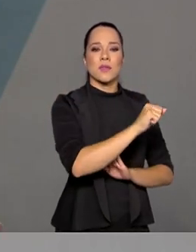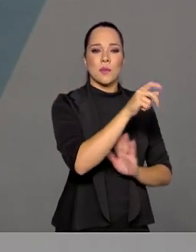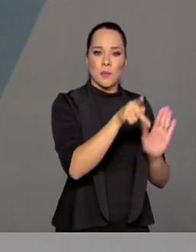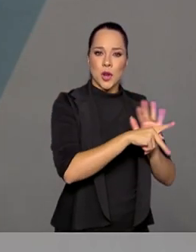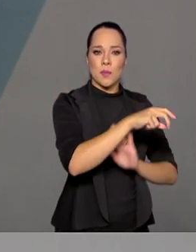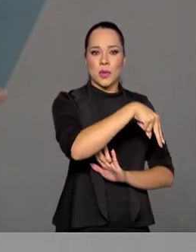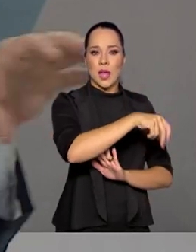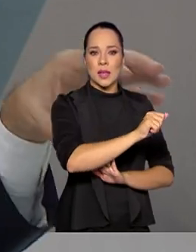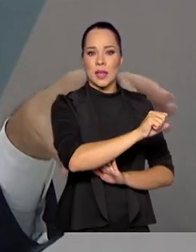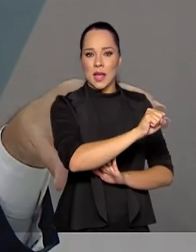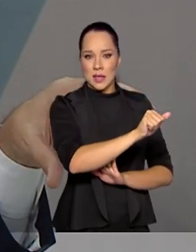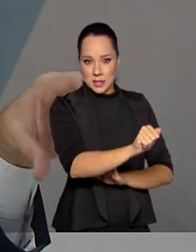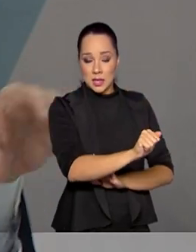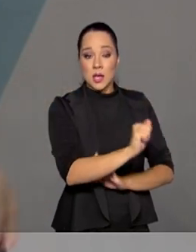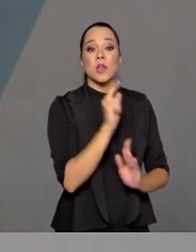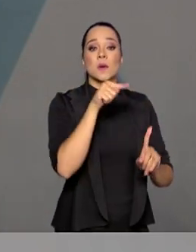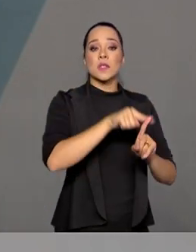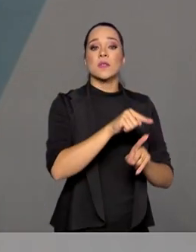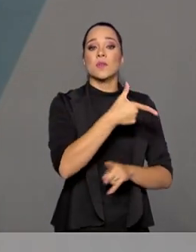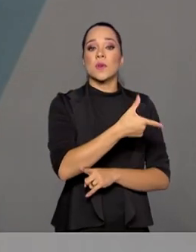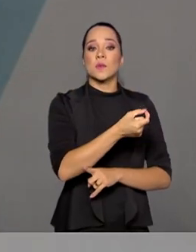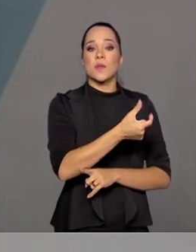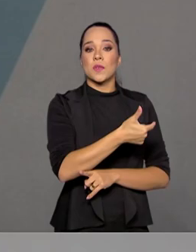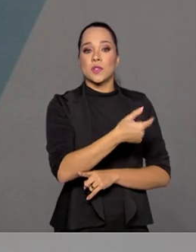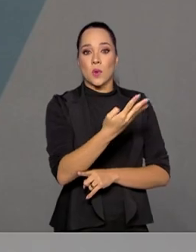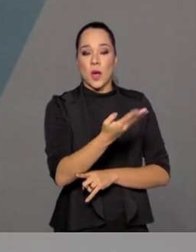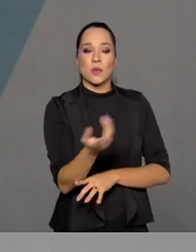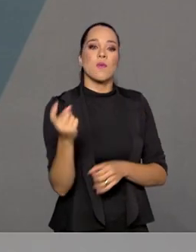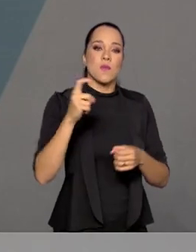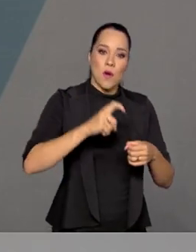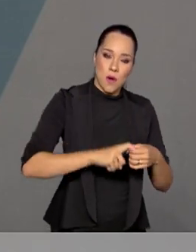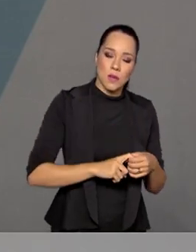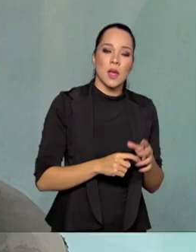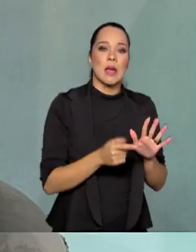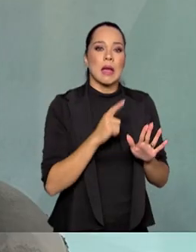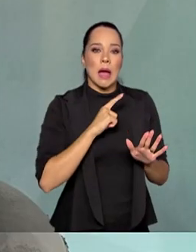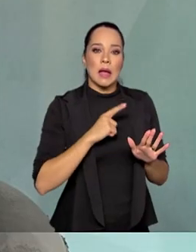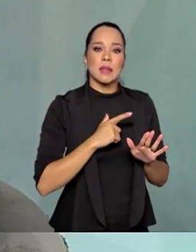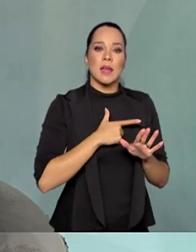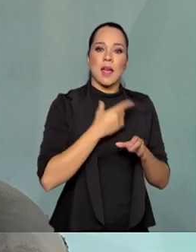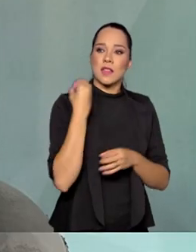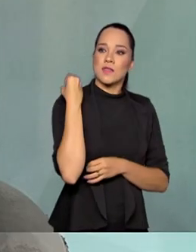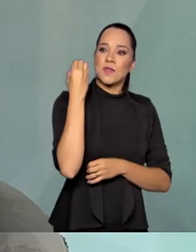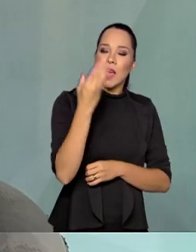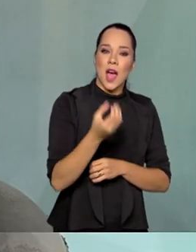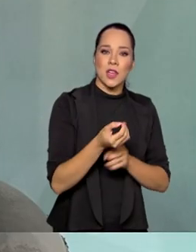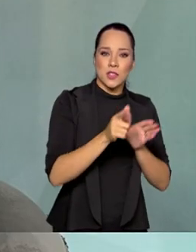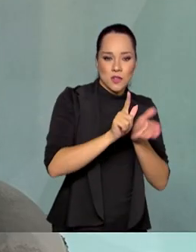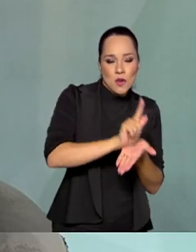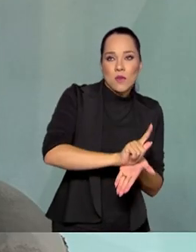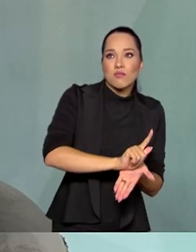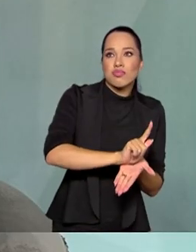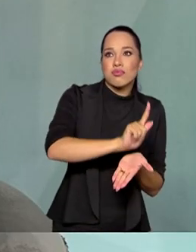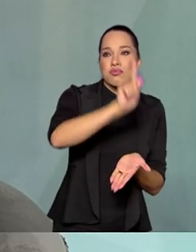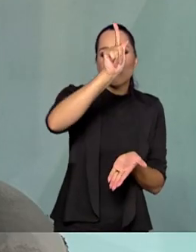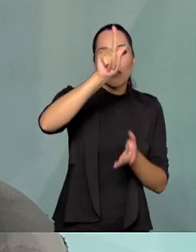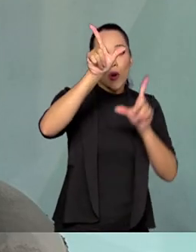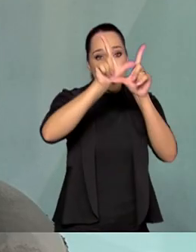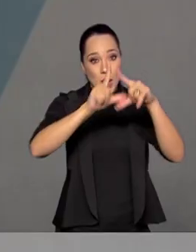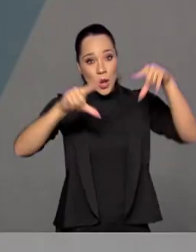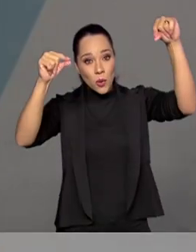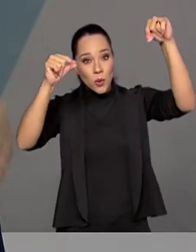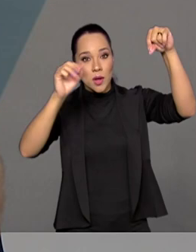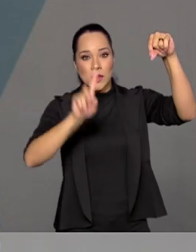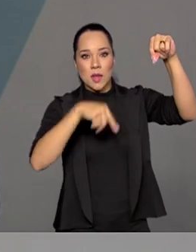e a meta é, em 2024, retomar as viagens tripuladas para a Lua primeiro e depois para